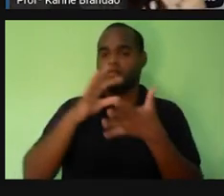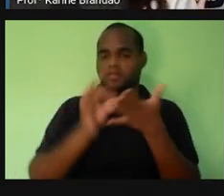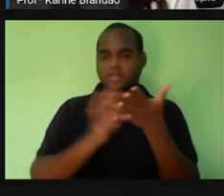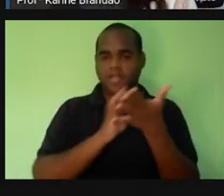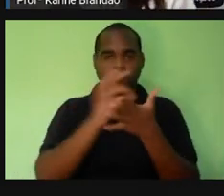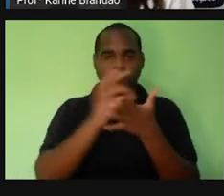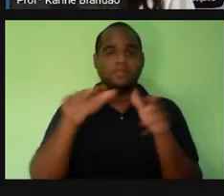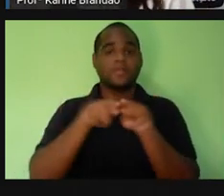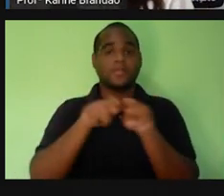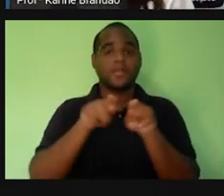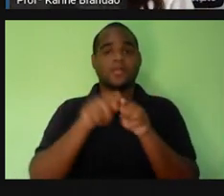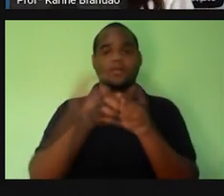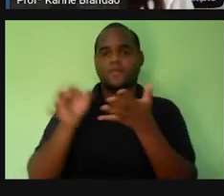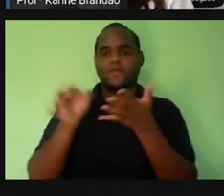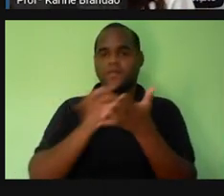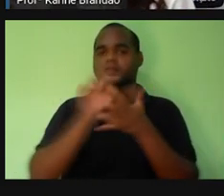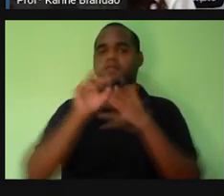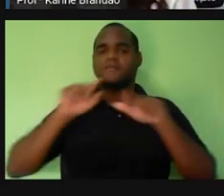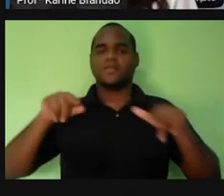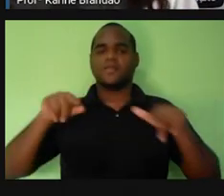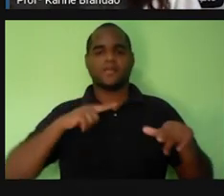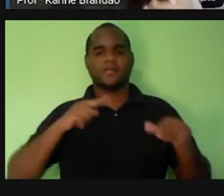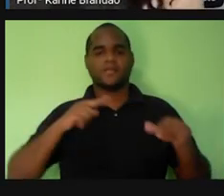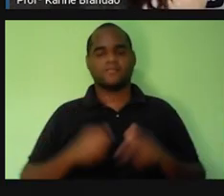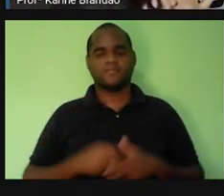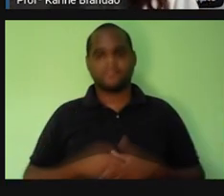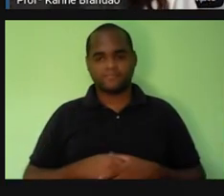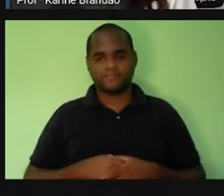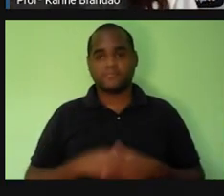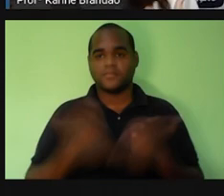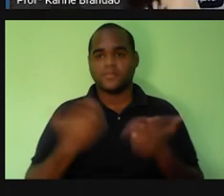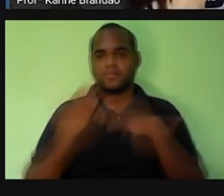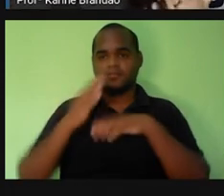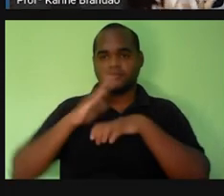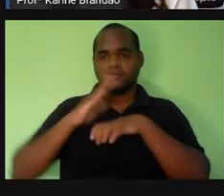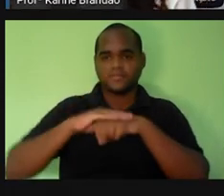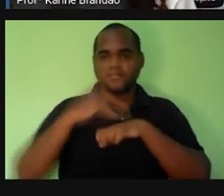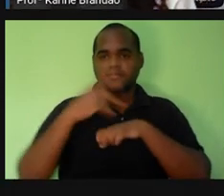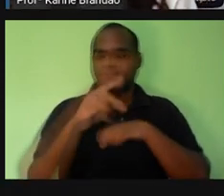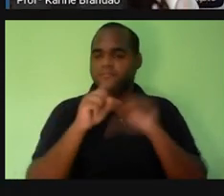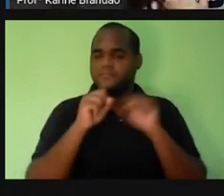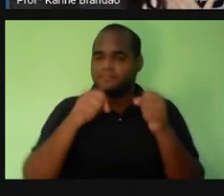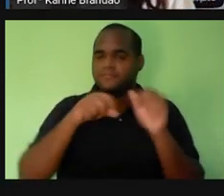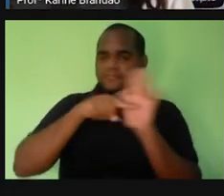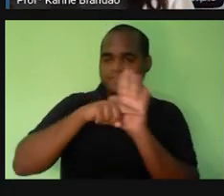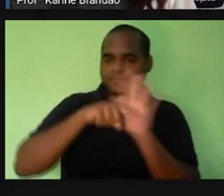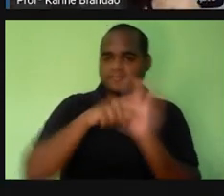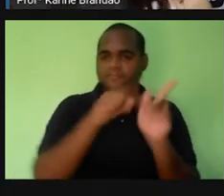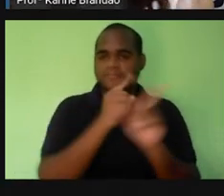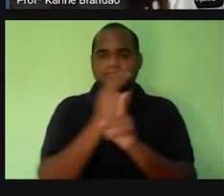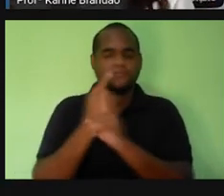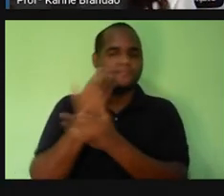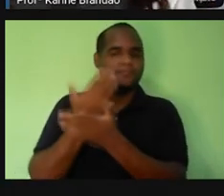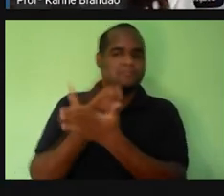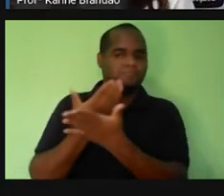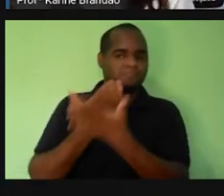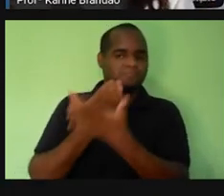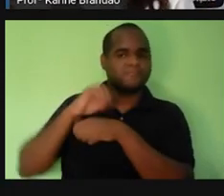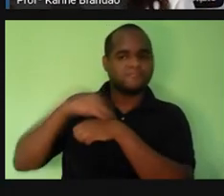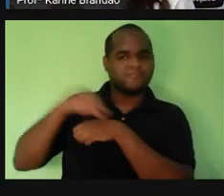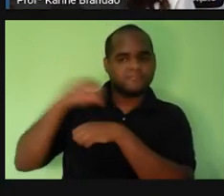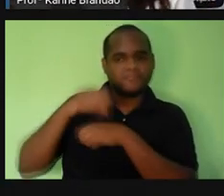organismo ou do organismo à célula agora é a sua vez de pesquisar um pouco mais de estudar de buscar mais